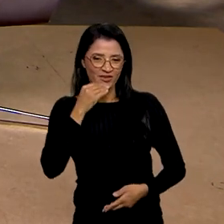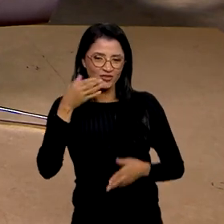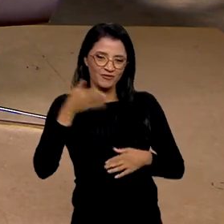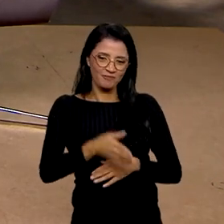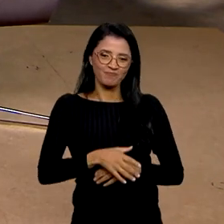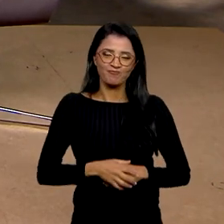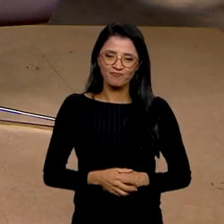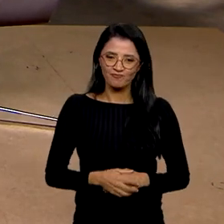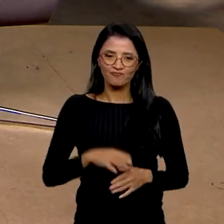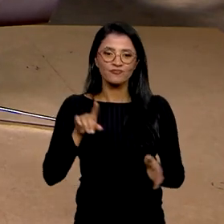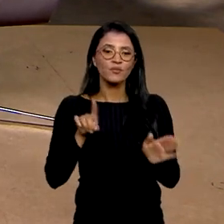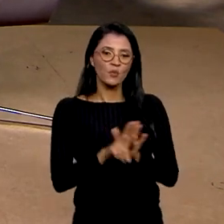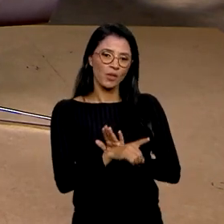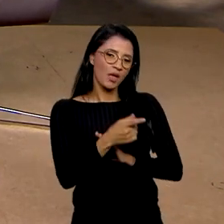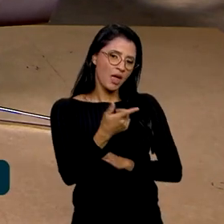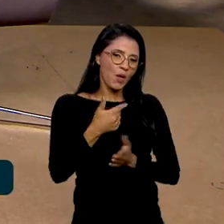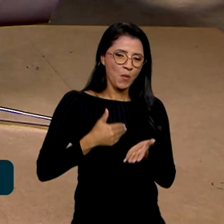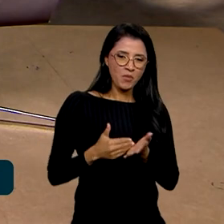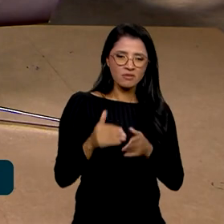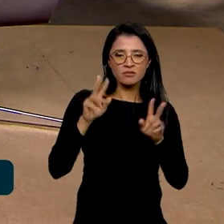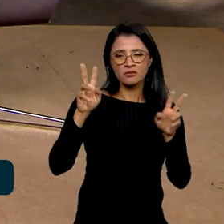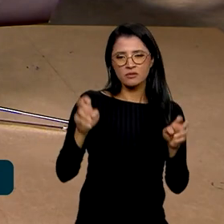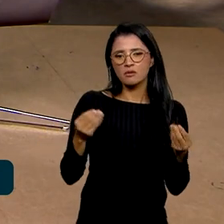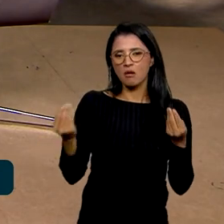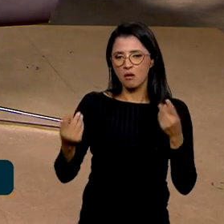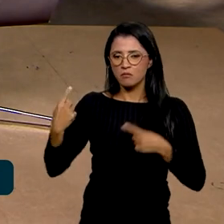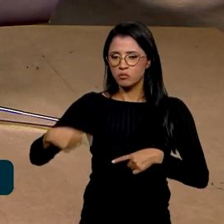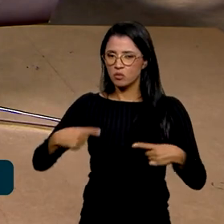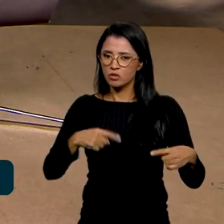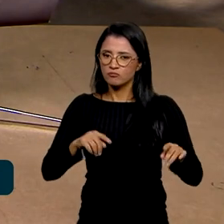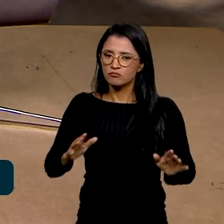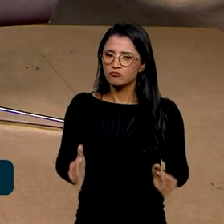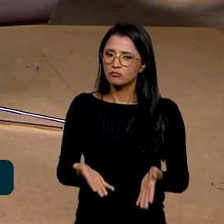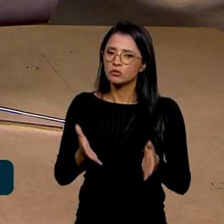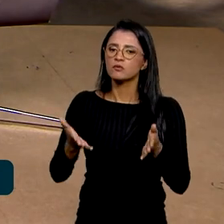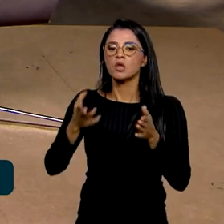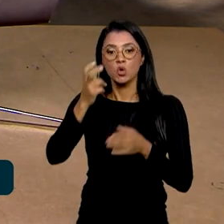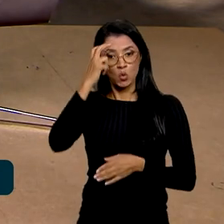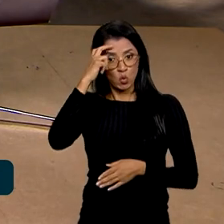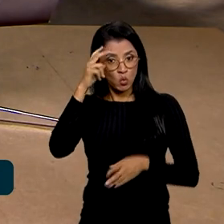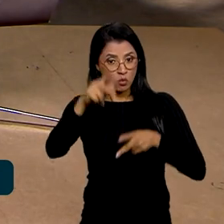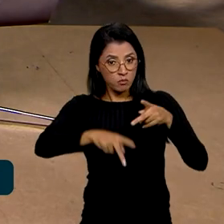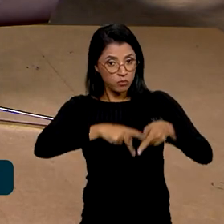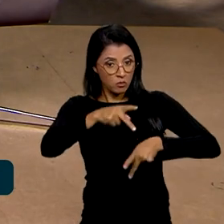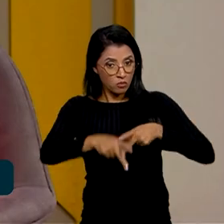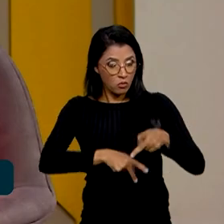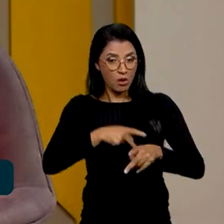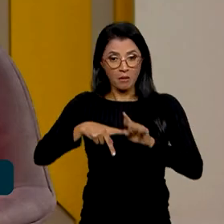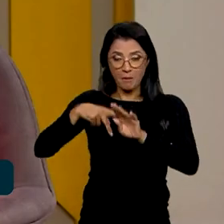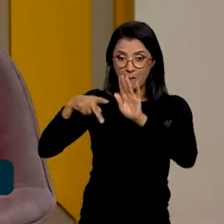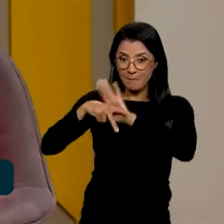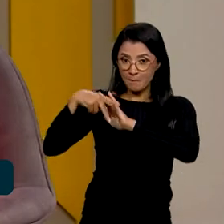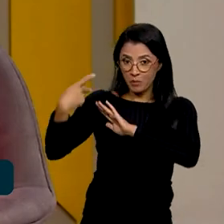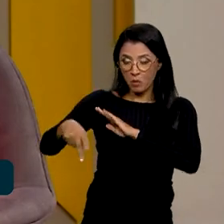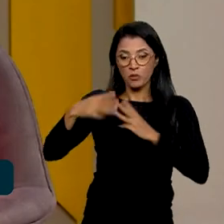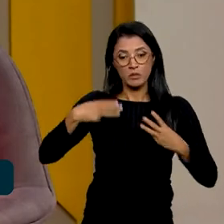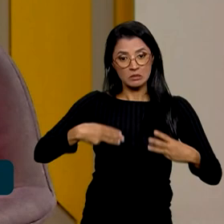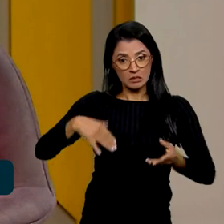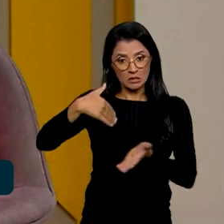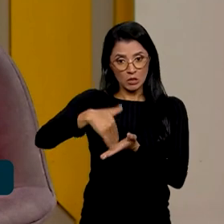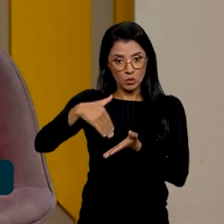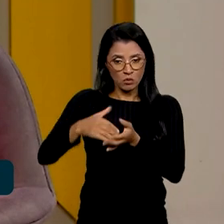Secretária, eu queria começar falando com a senhora sobre as políticas de incentivo à cultura popular que o Ministério, a Secretaria, tem